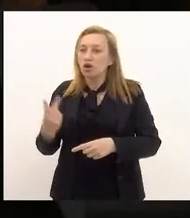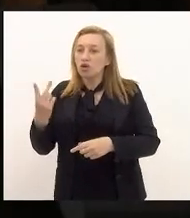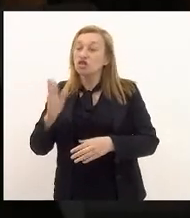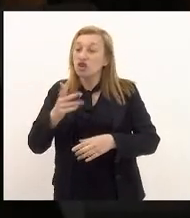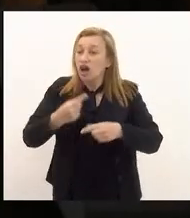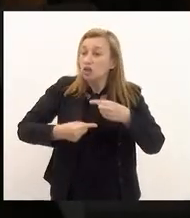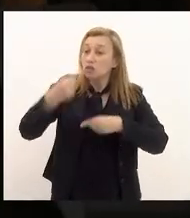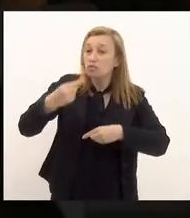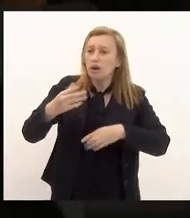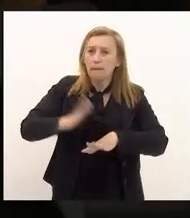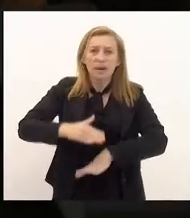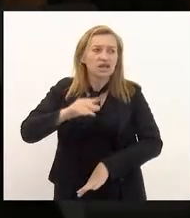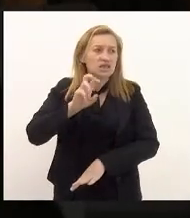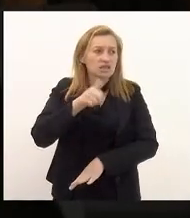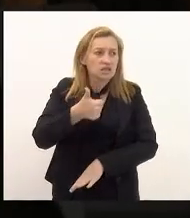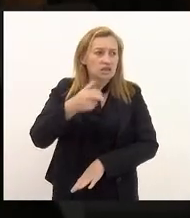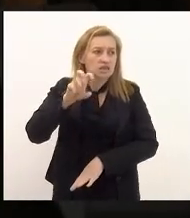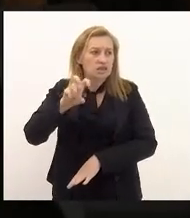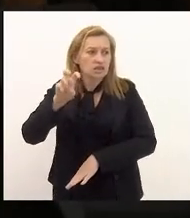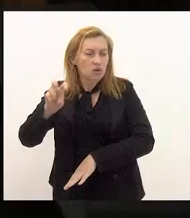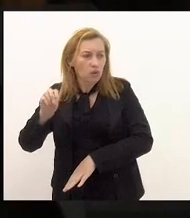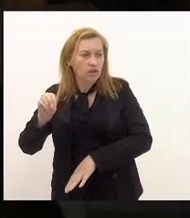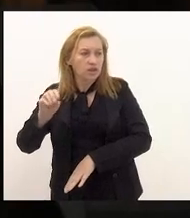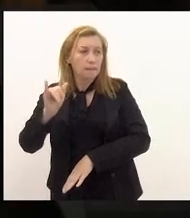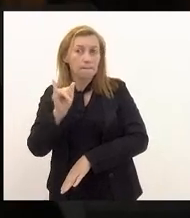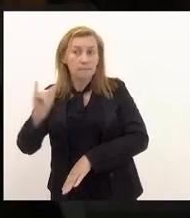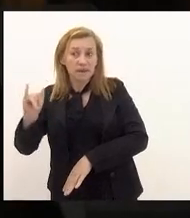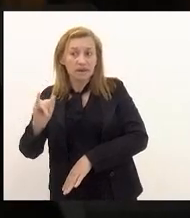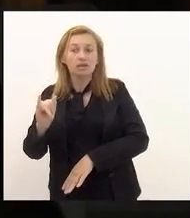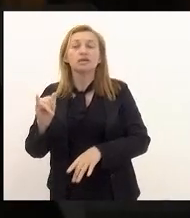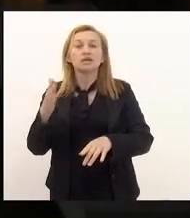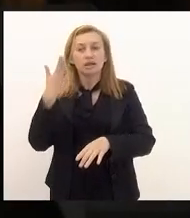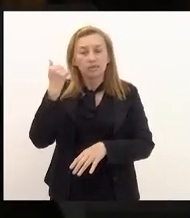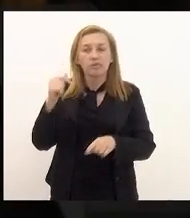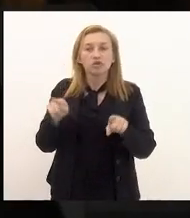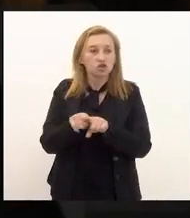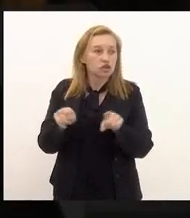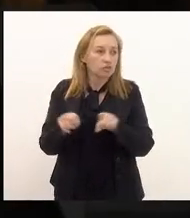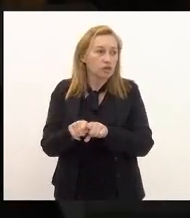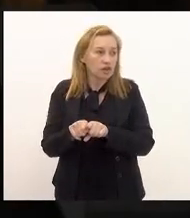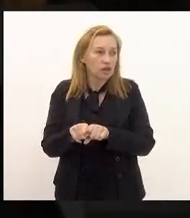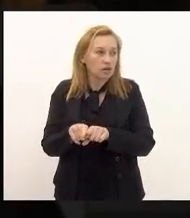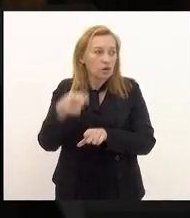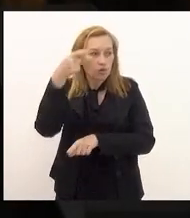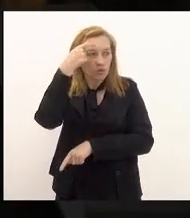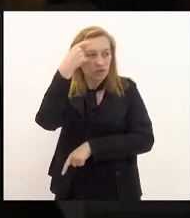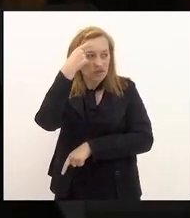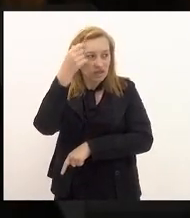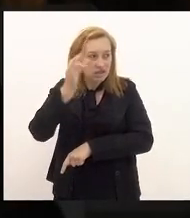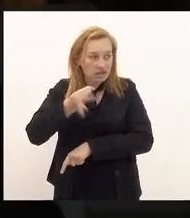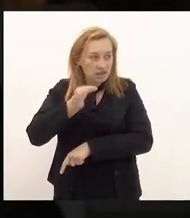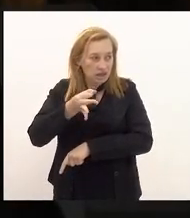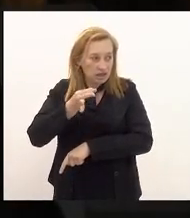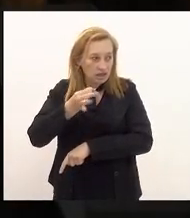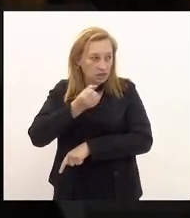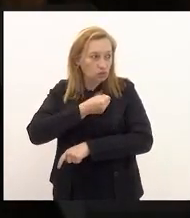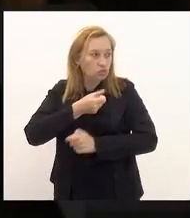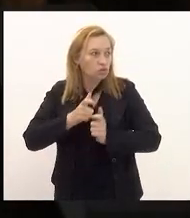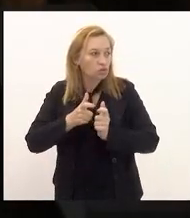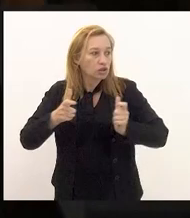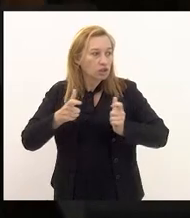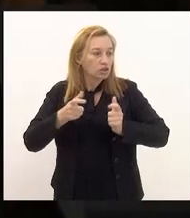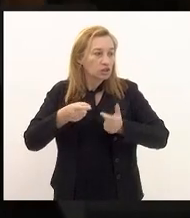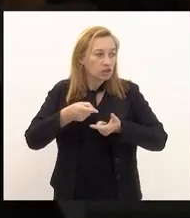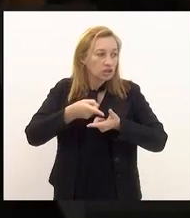montante de mais de 150 bi mas nós sabemos também com o pé no chão e cabeça no lugar que grande parte dessa